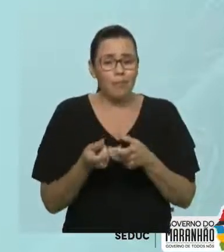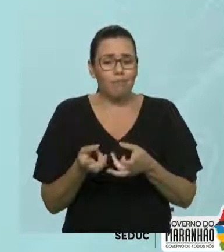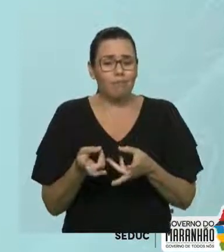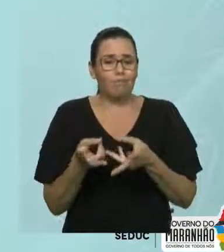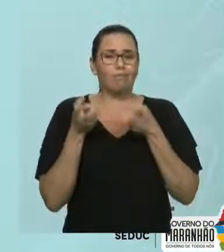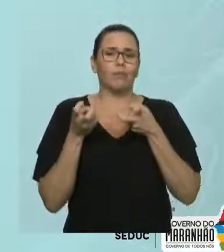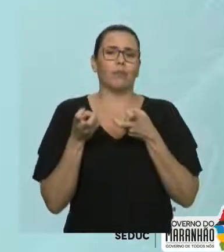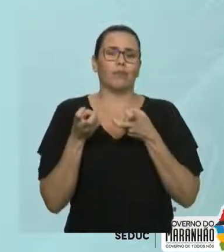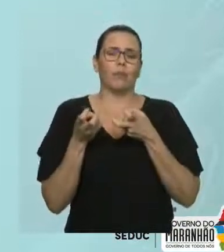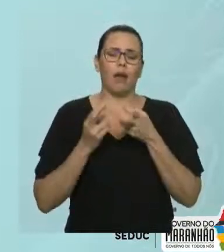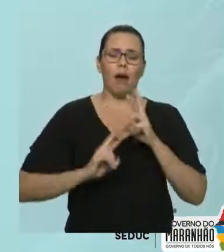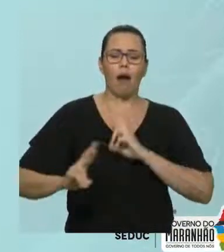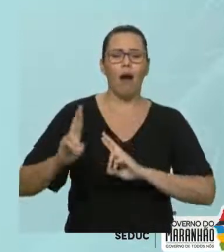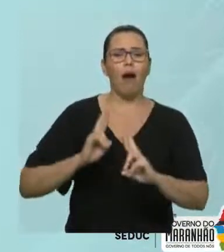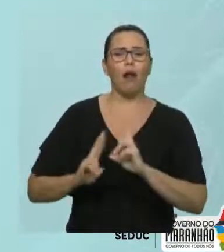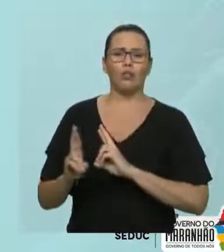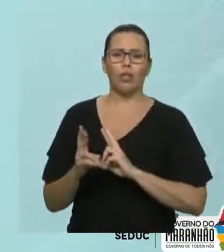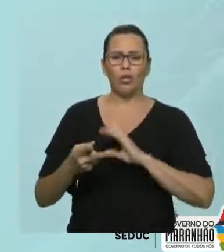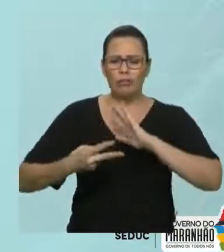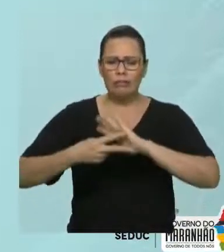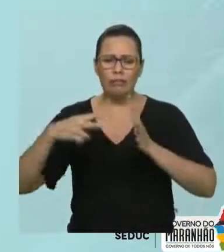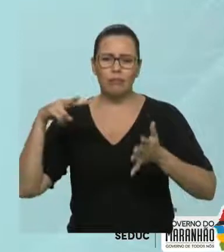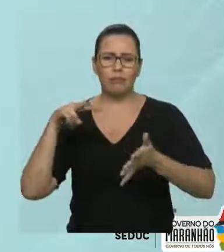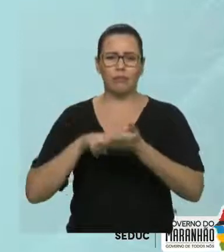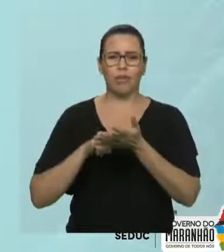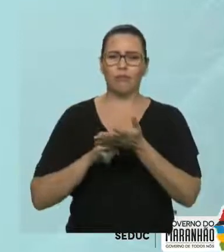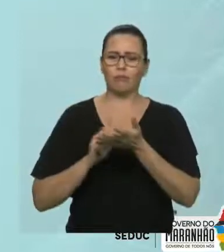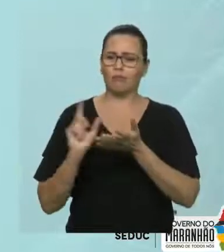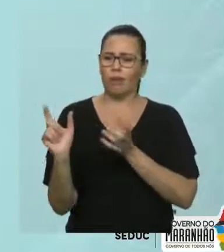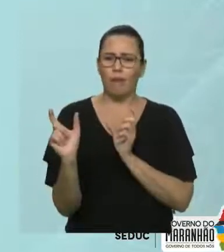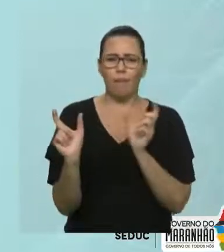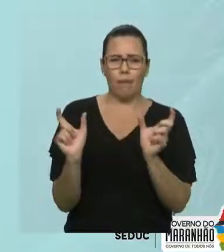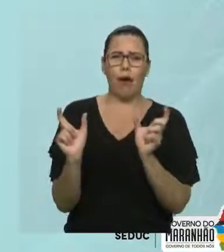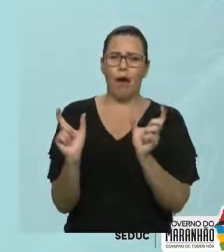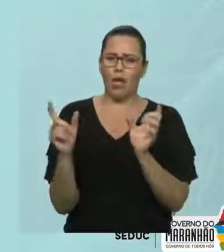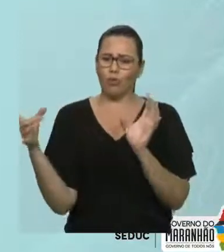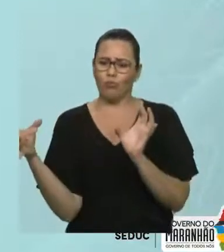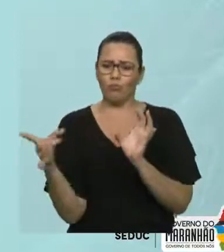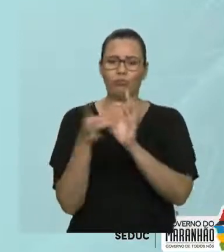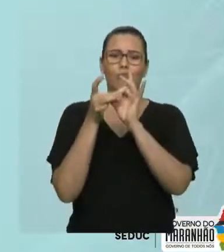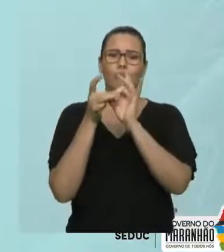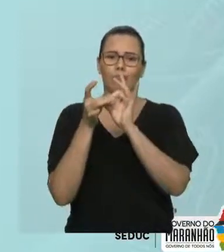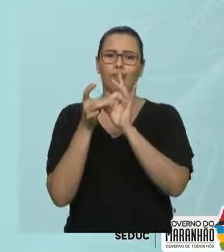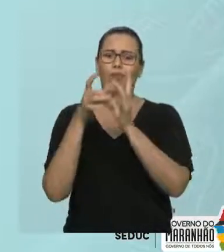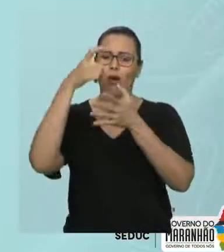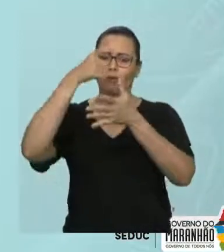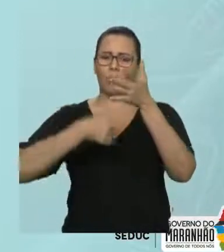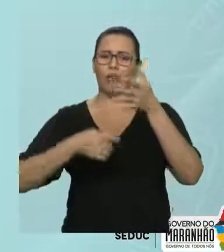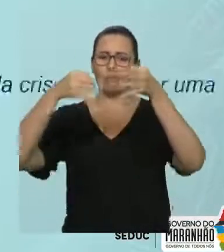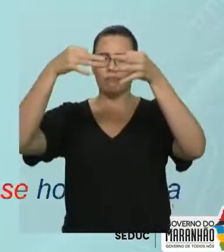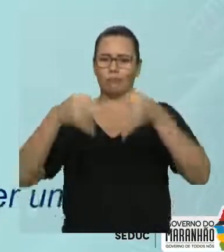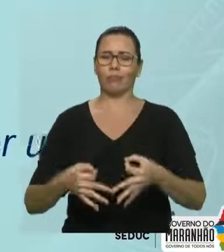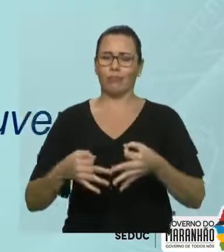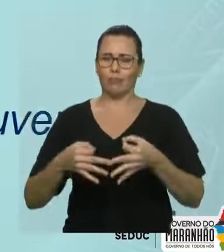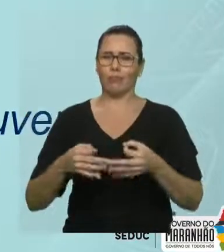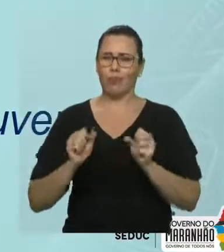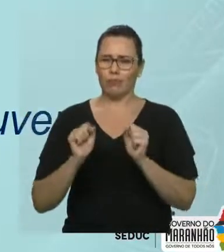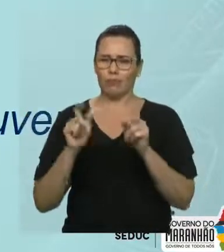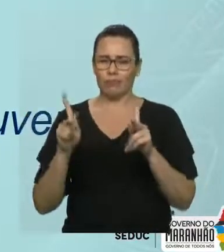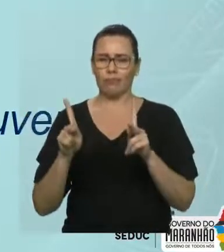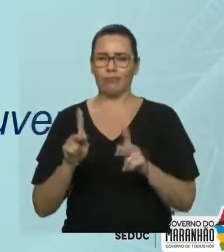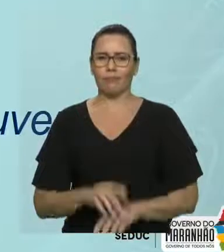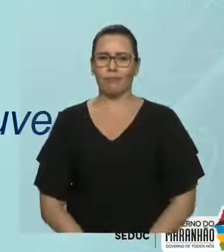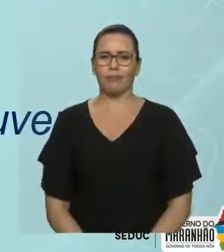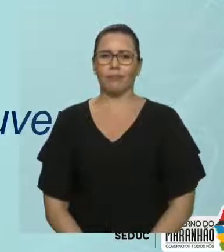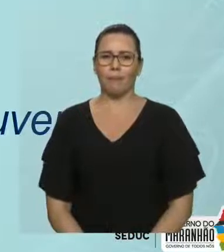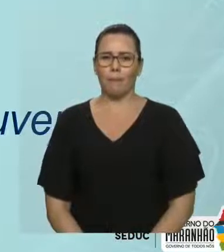para poder utilizar corretamente as conjunções e conseguir fazer um texto eficiente. Tudo bem? Ok, então vamos lá. Olha